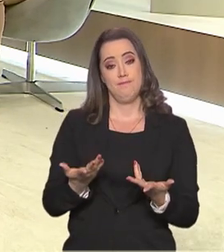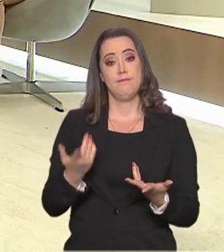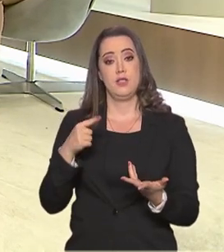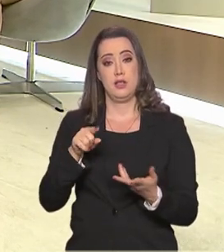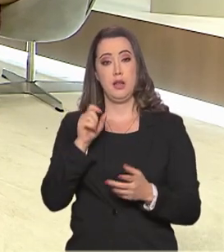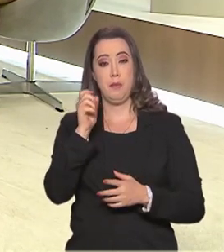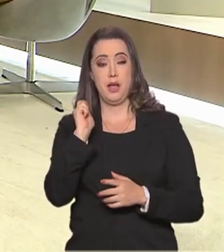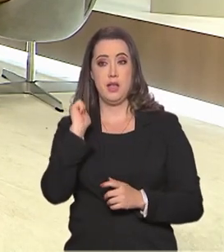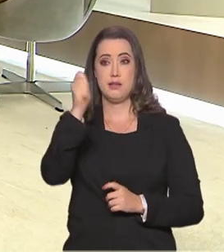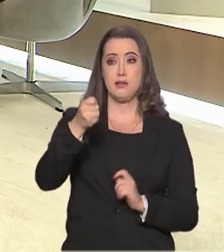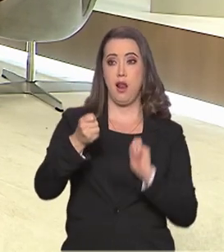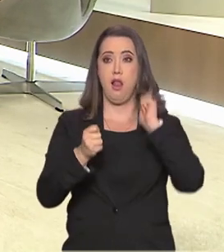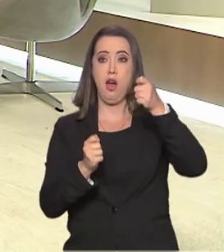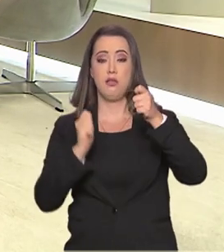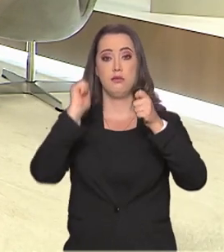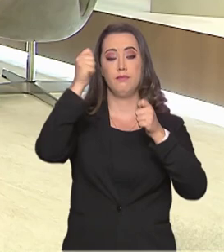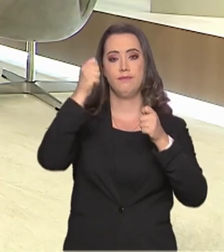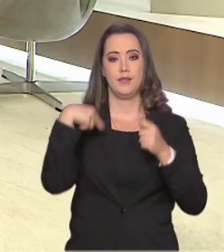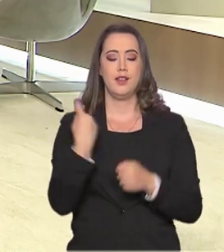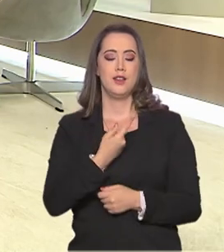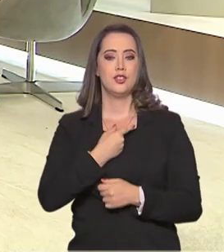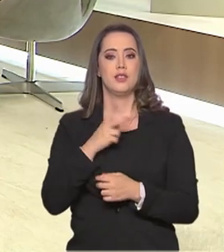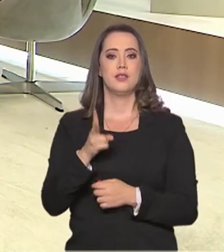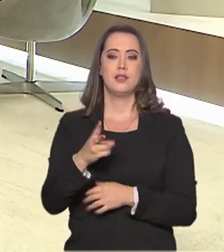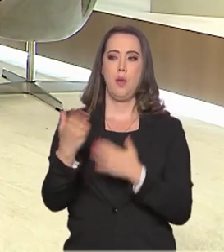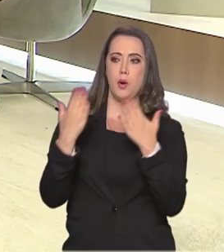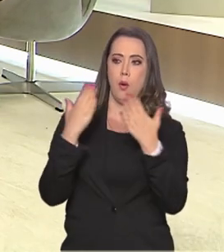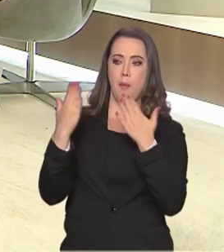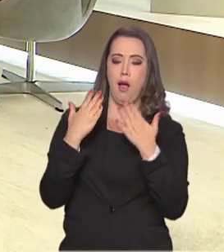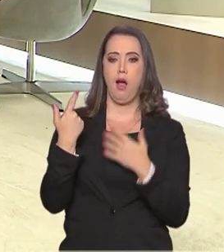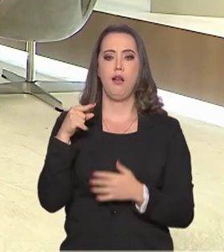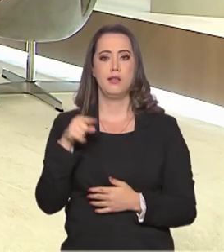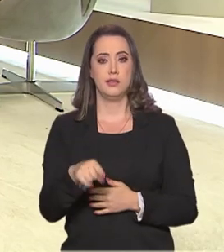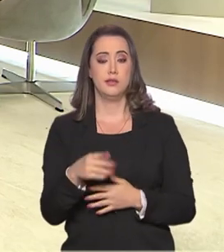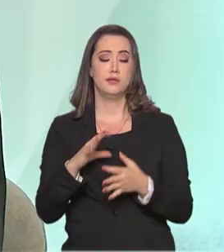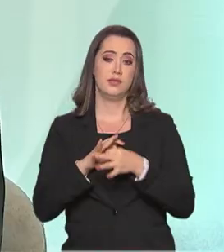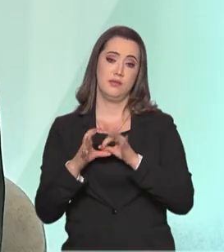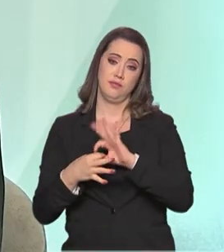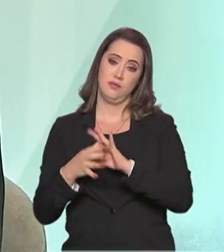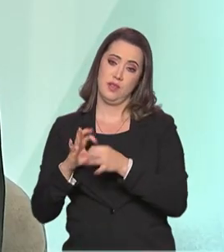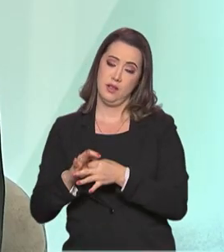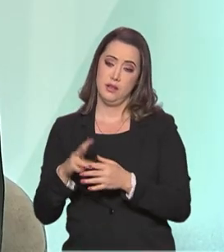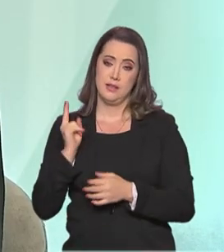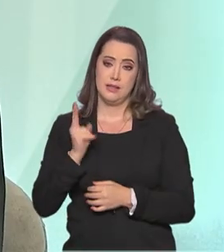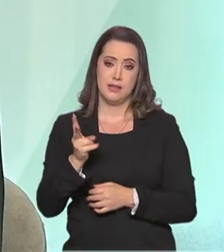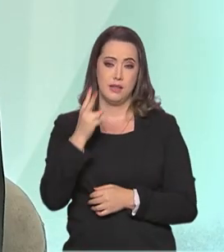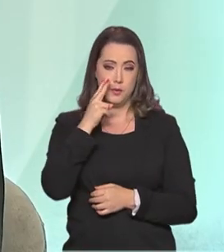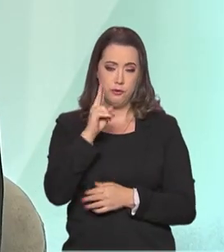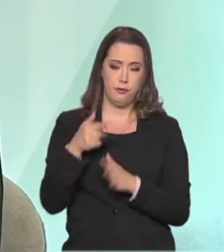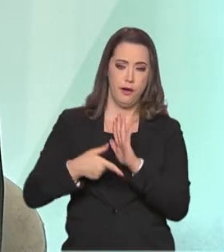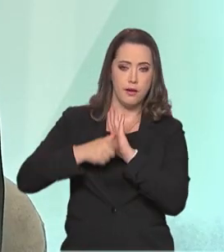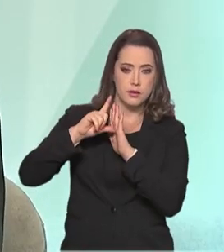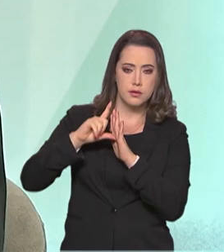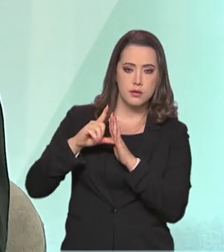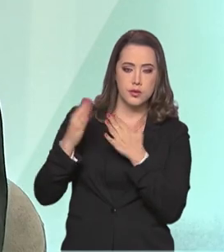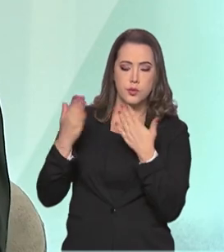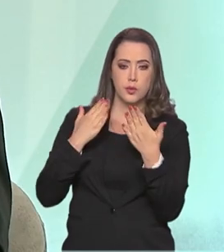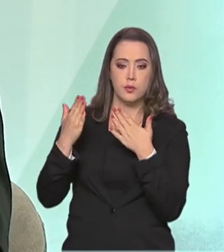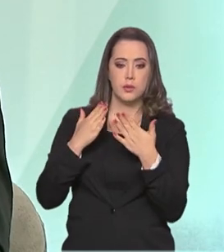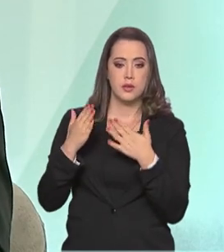mundial. E a gente sempre avalia, olha que dificuldade para avaliar essa Olimpíada. A gente sempre tem uma avaliação prévia em relação aos